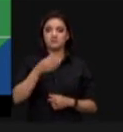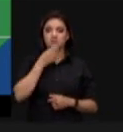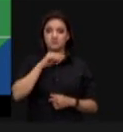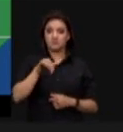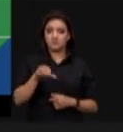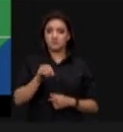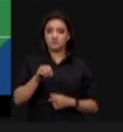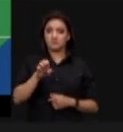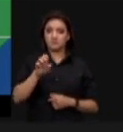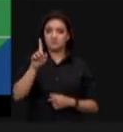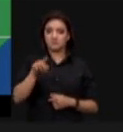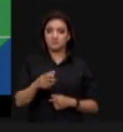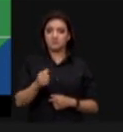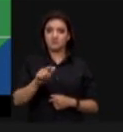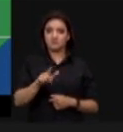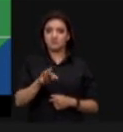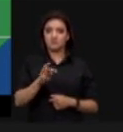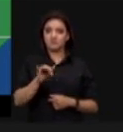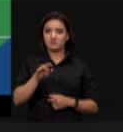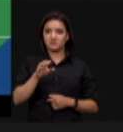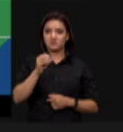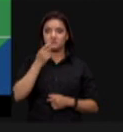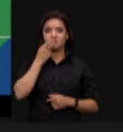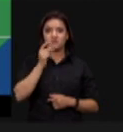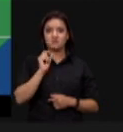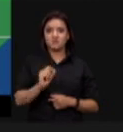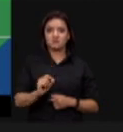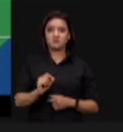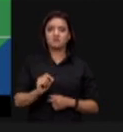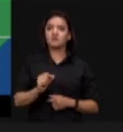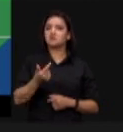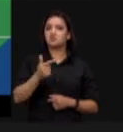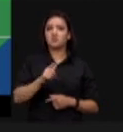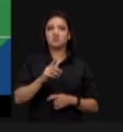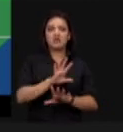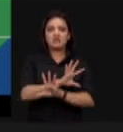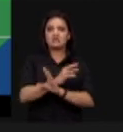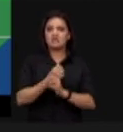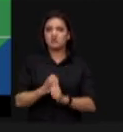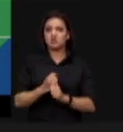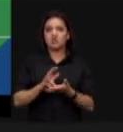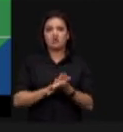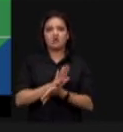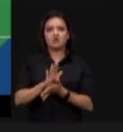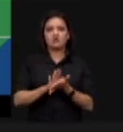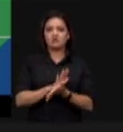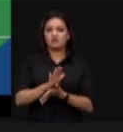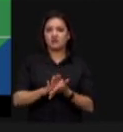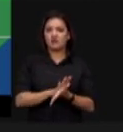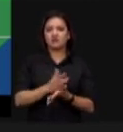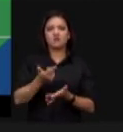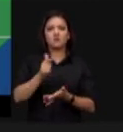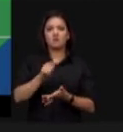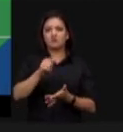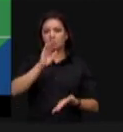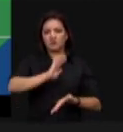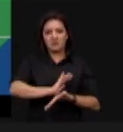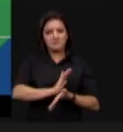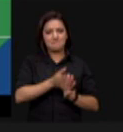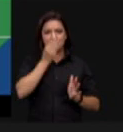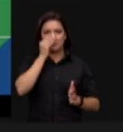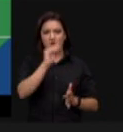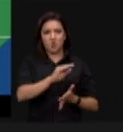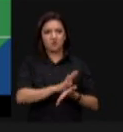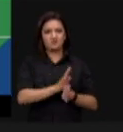Machado sem nenhum tipo de censura e nem sem nenhum tipo de preconceito para com os